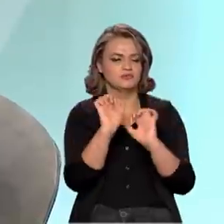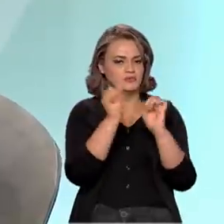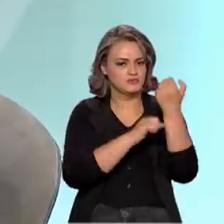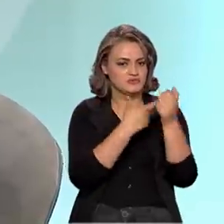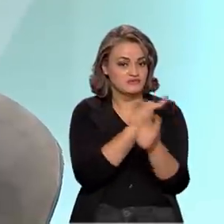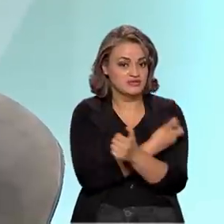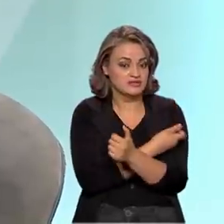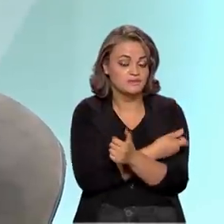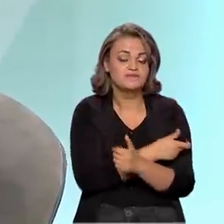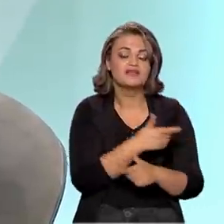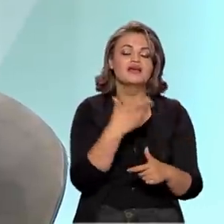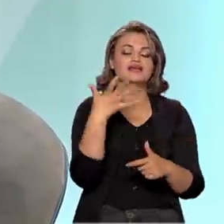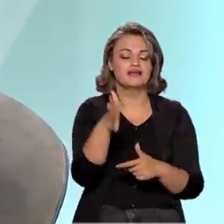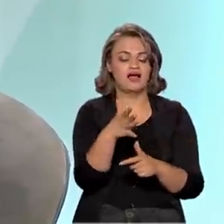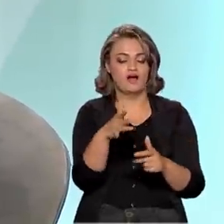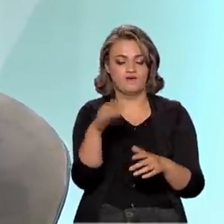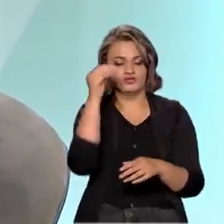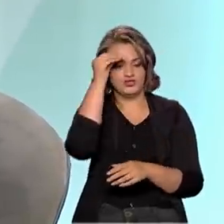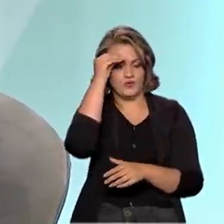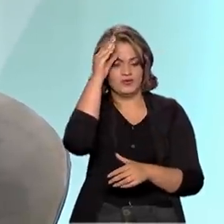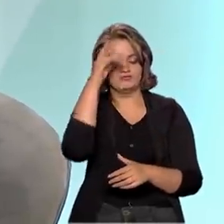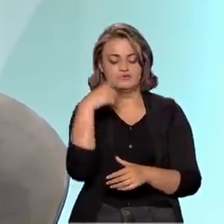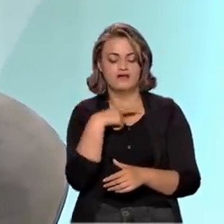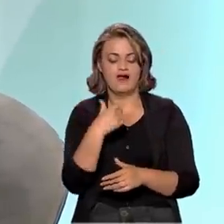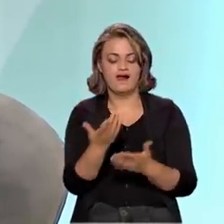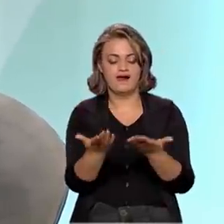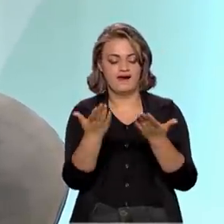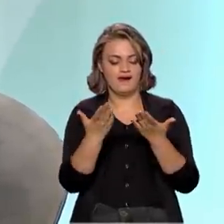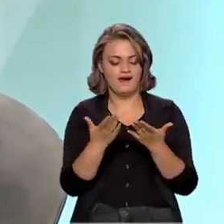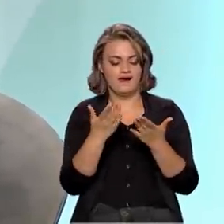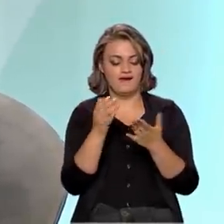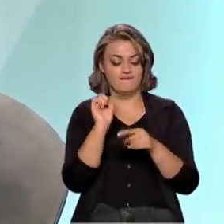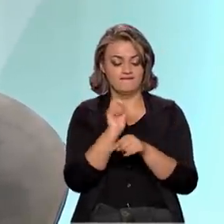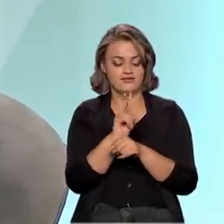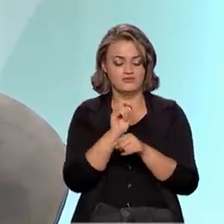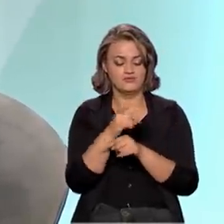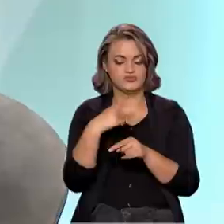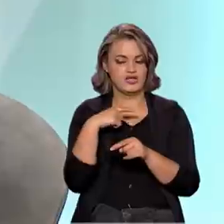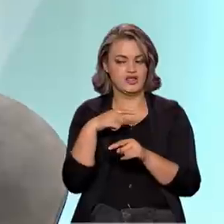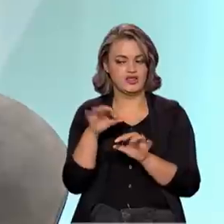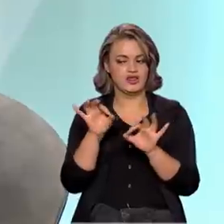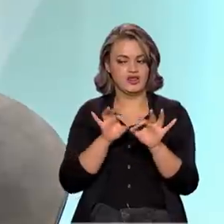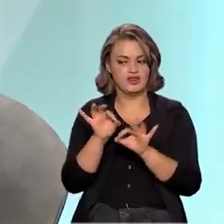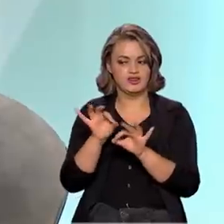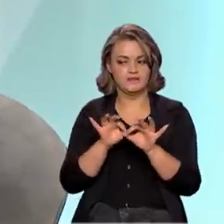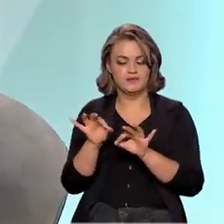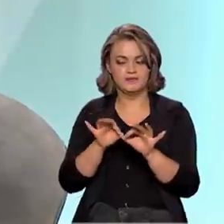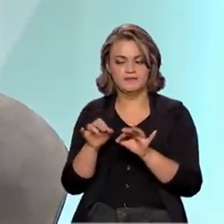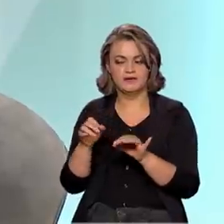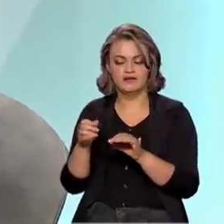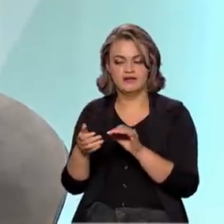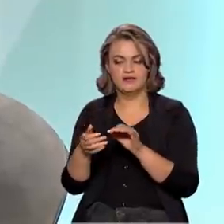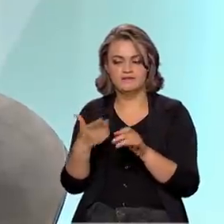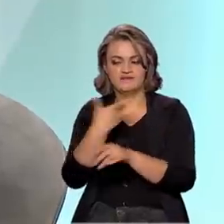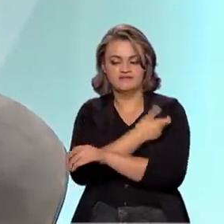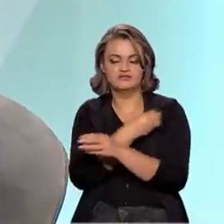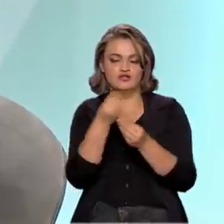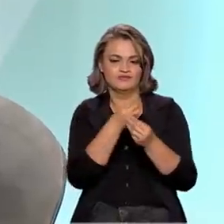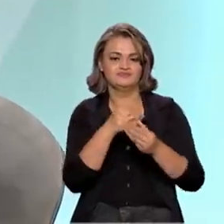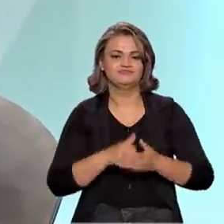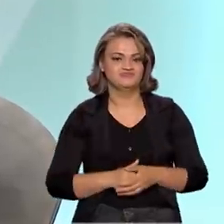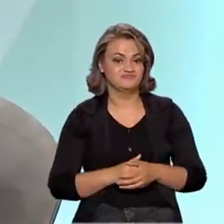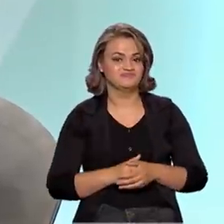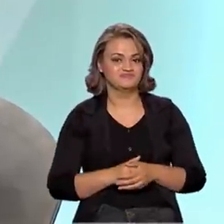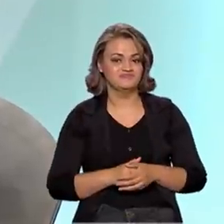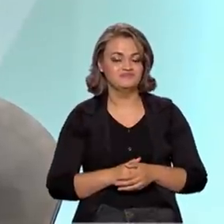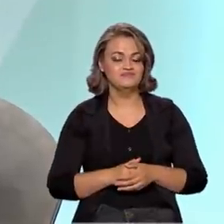Então, agora a gente tem o conhecimento no Brasil de fazer. A gente usou o Covid para desenvolver essas tecnologias no Brasil. Agora, não vai ficar por aí, porque o